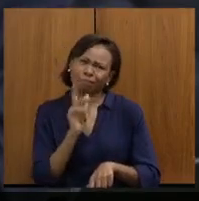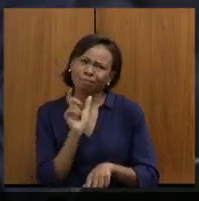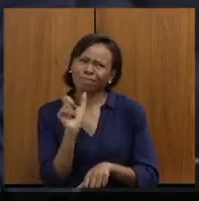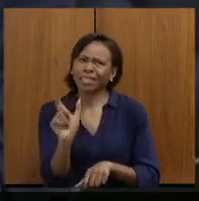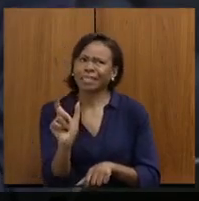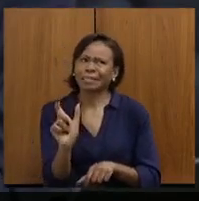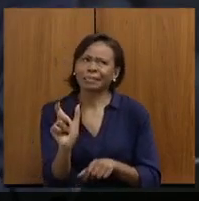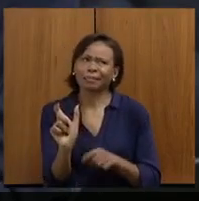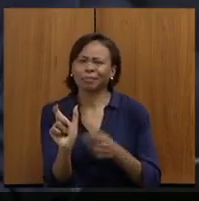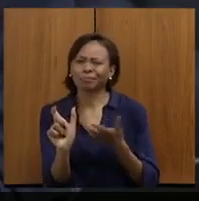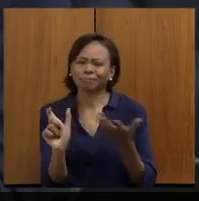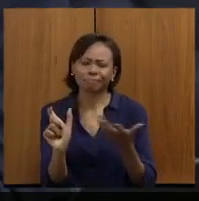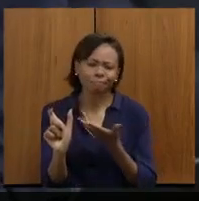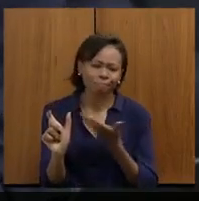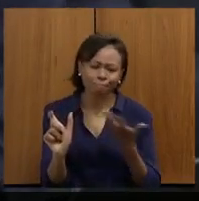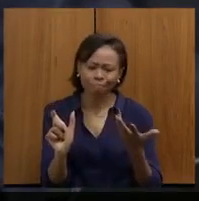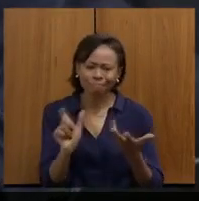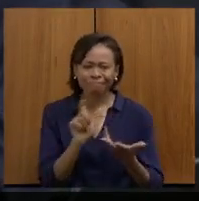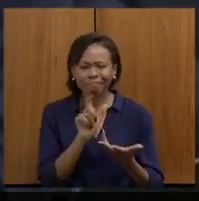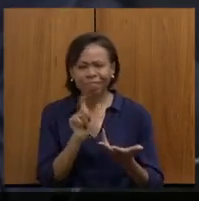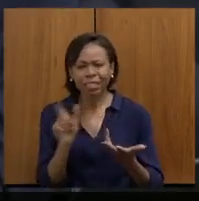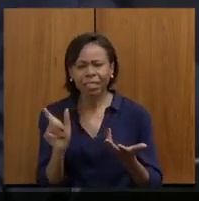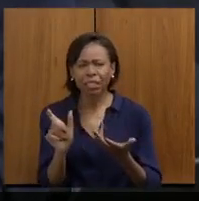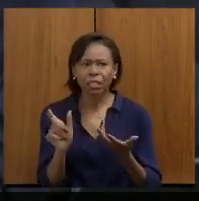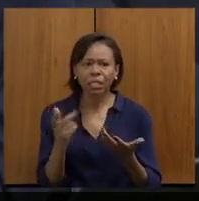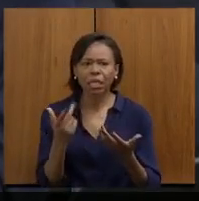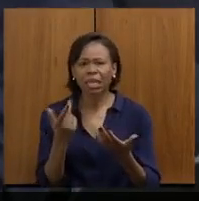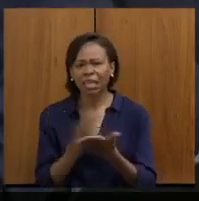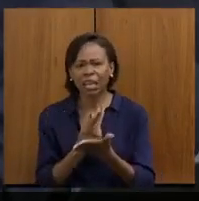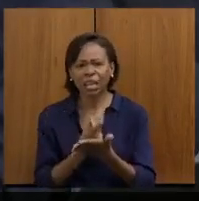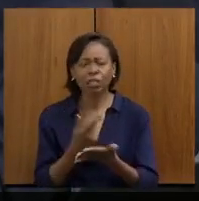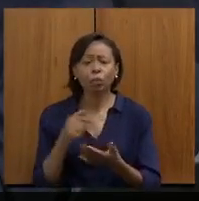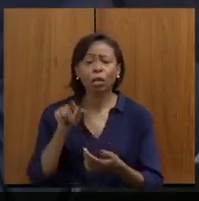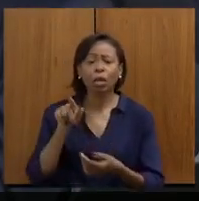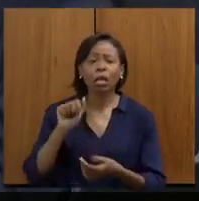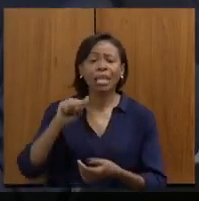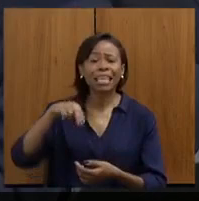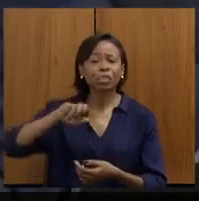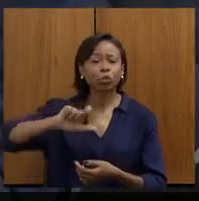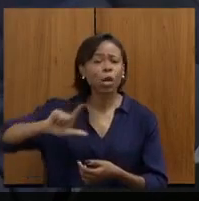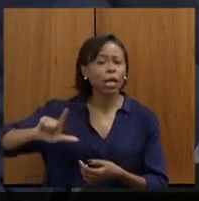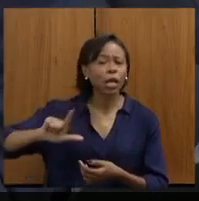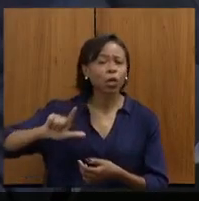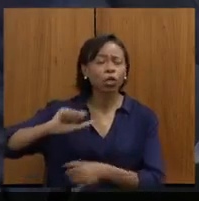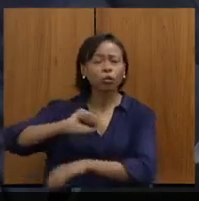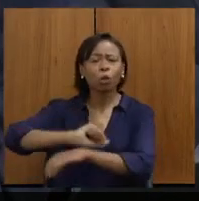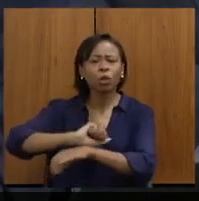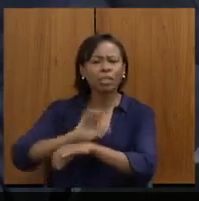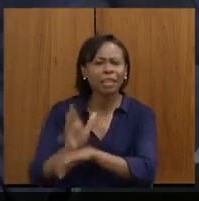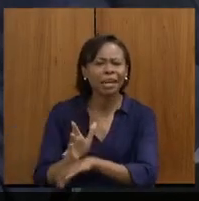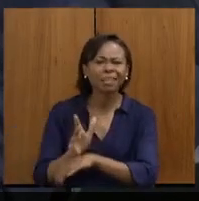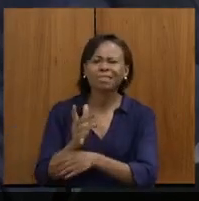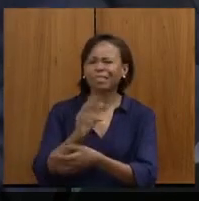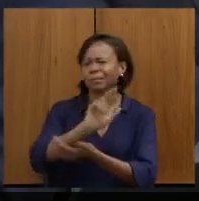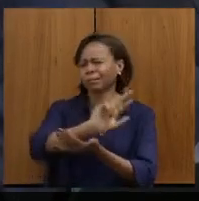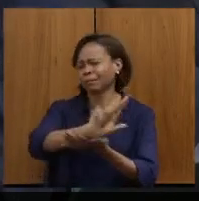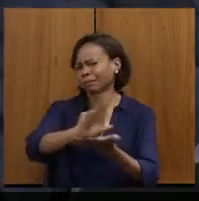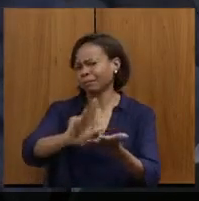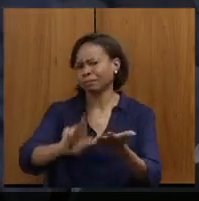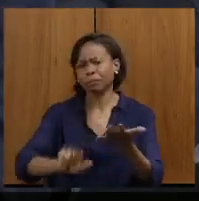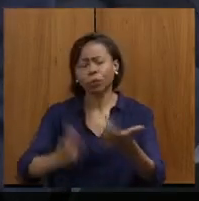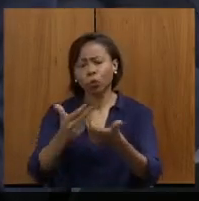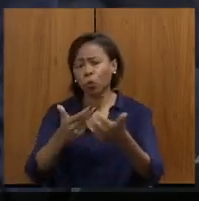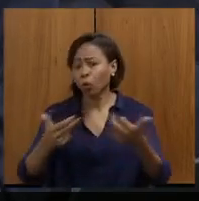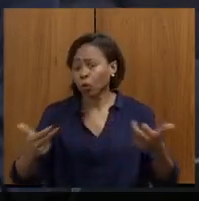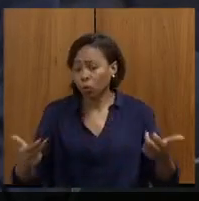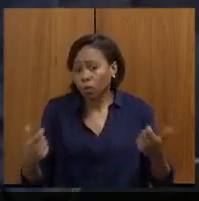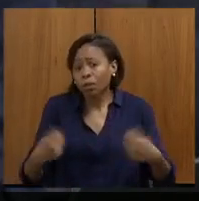talvez exagerada, porque eu concordo com as coisas que estão lá para viabilizar o anel de Montes Claros, várias coisas estão ali bem feitas, tinha que